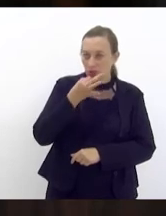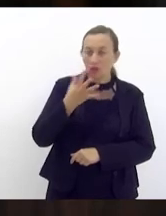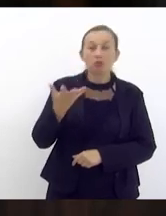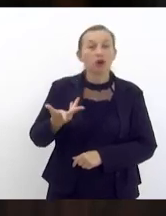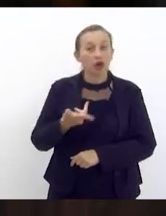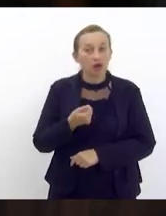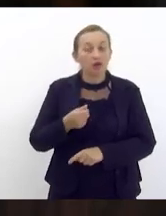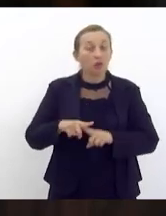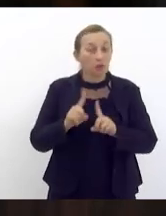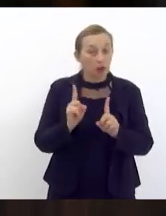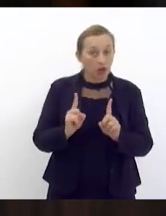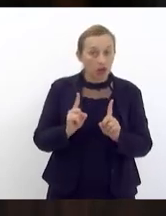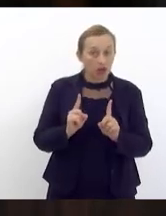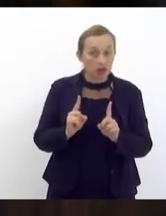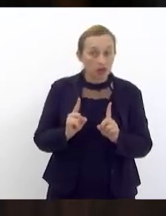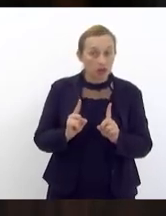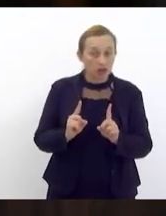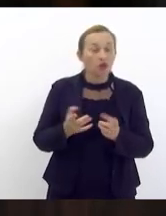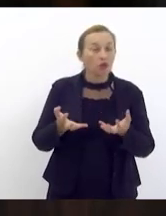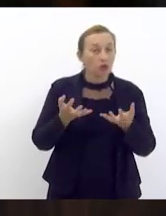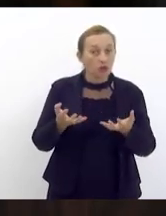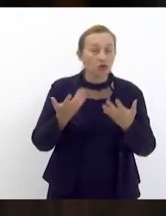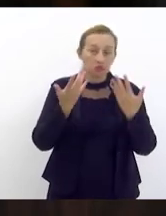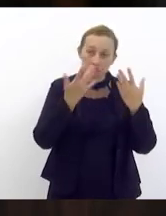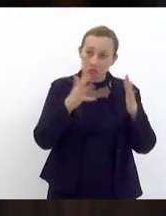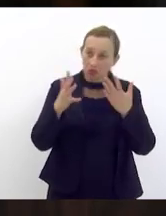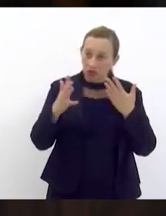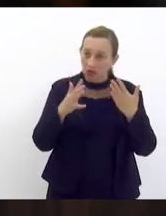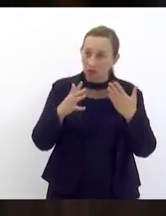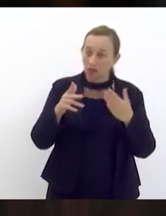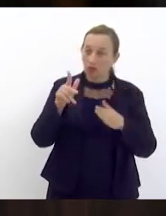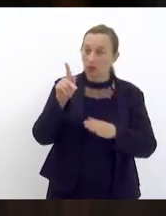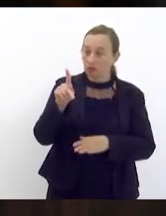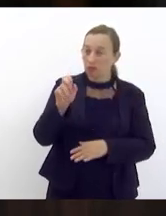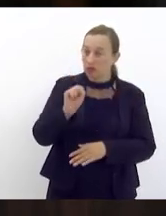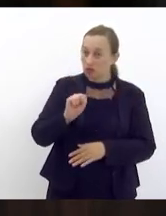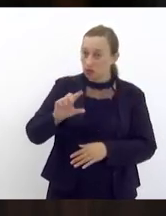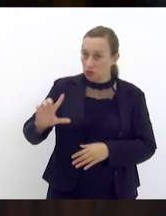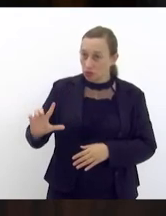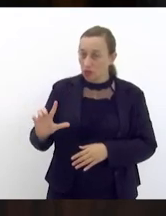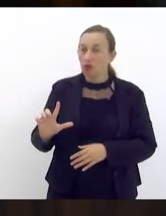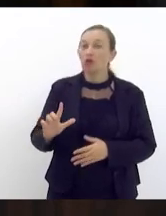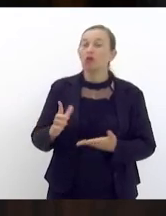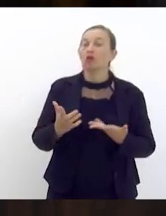mas eu eu quero dar parabéns aqui ao PSOL por essa